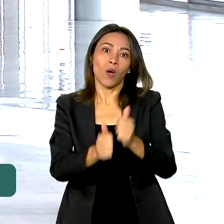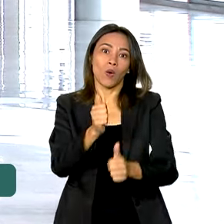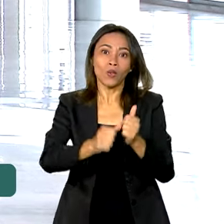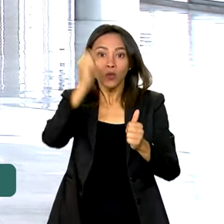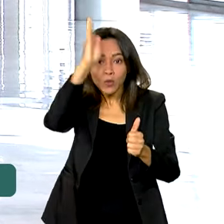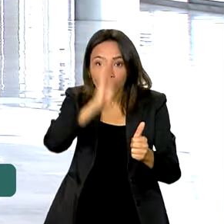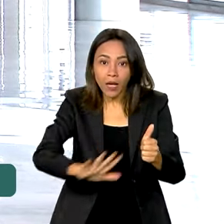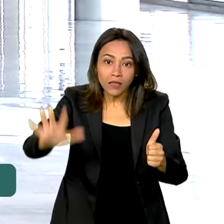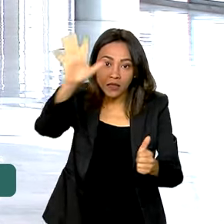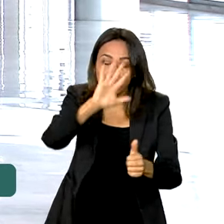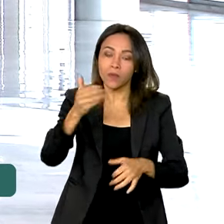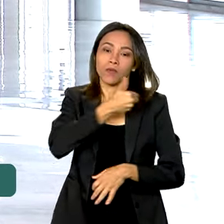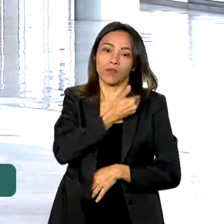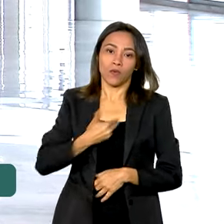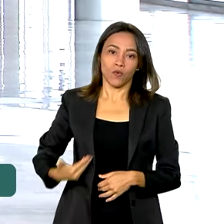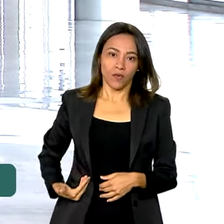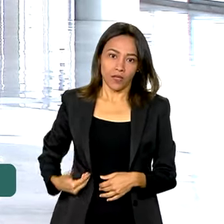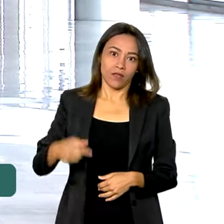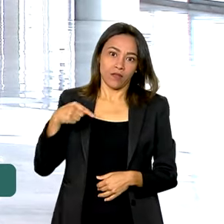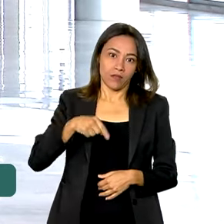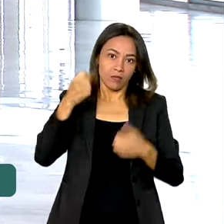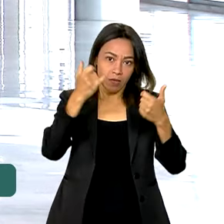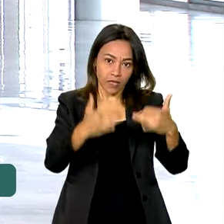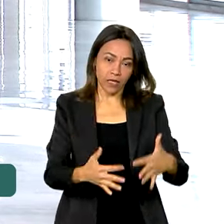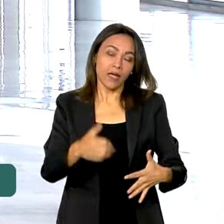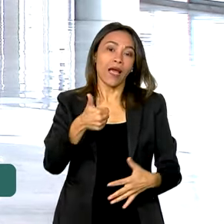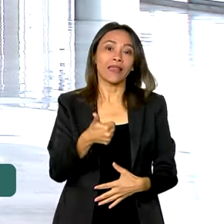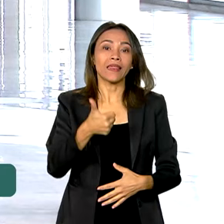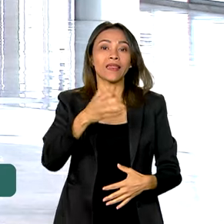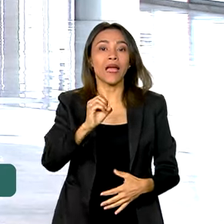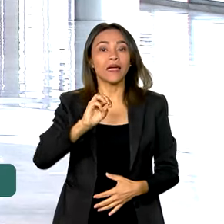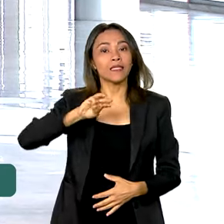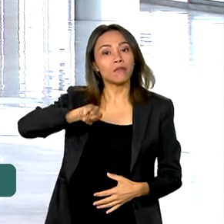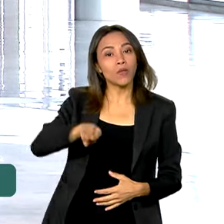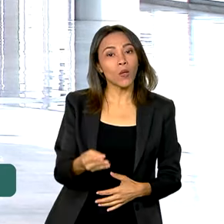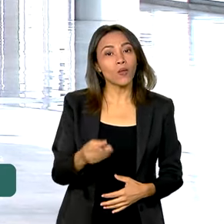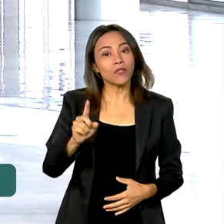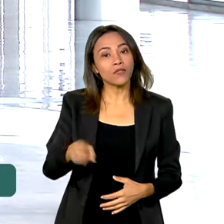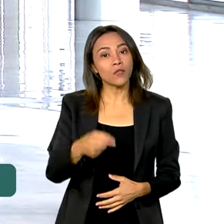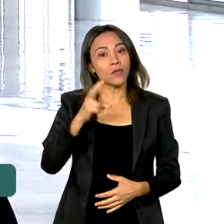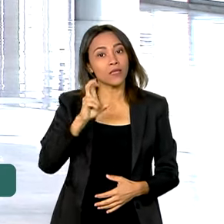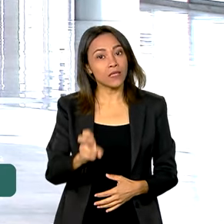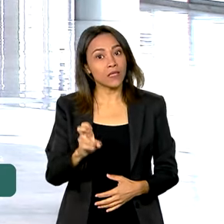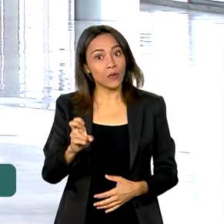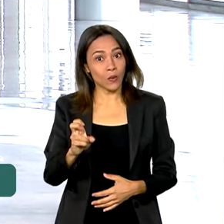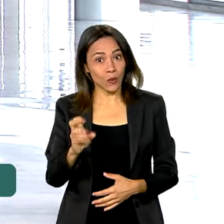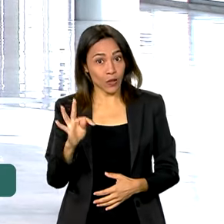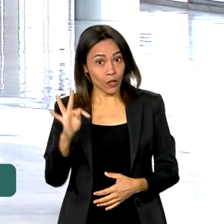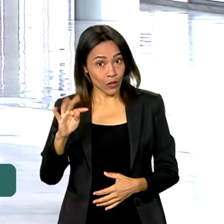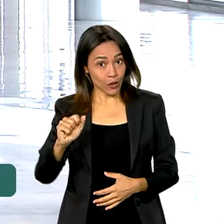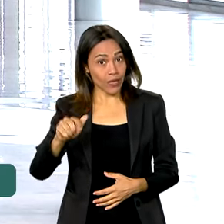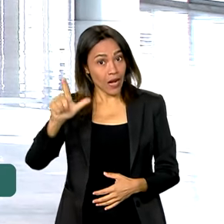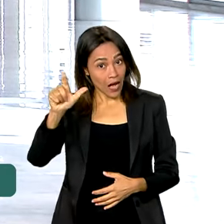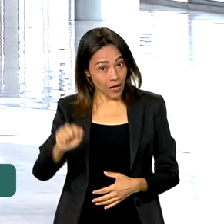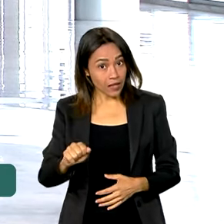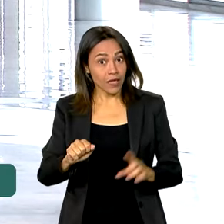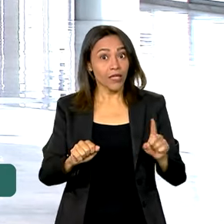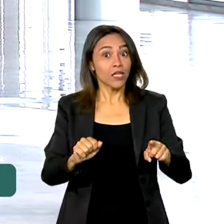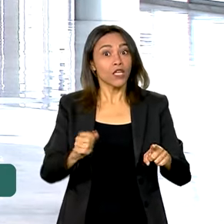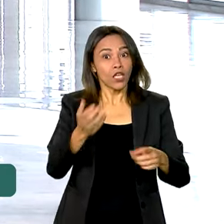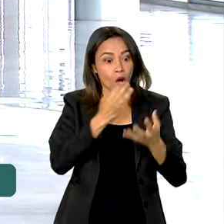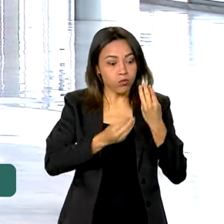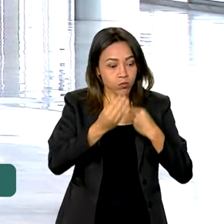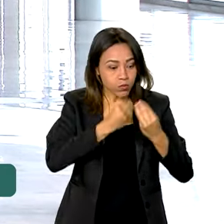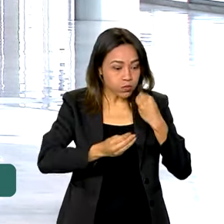governo, o Brasil produz 10,5 de toneladas do cereal e consome 11